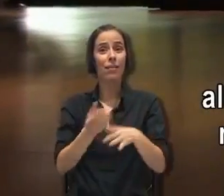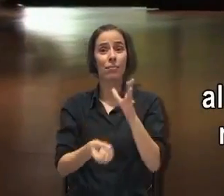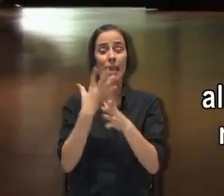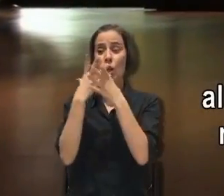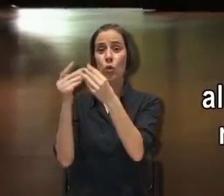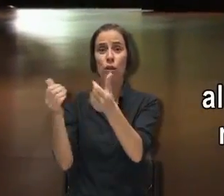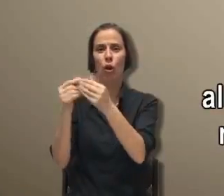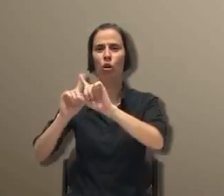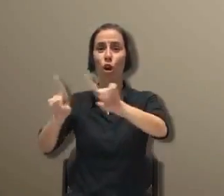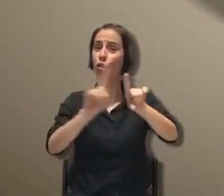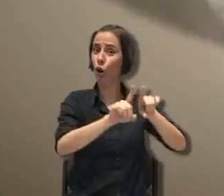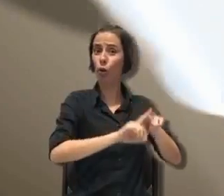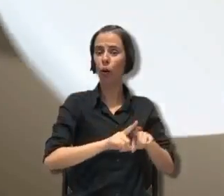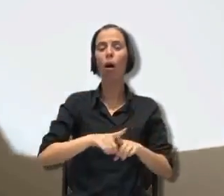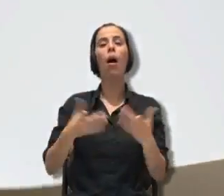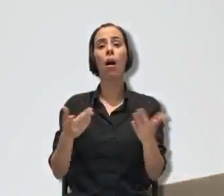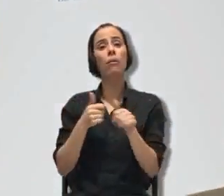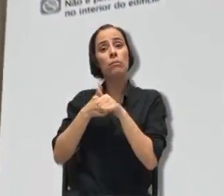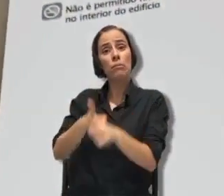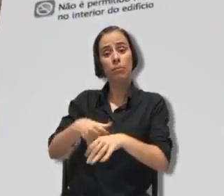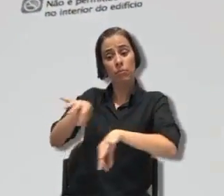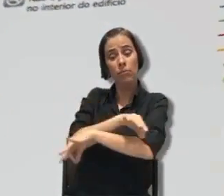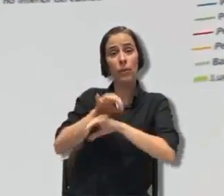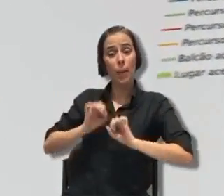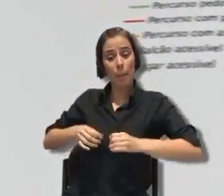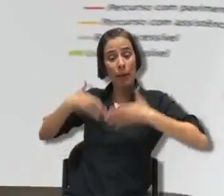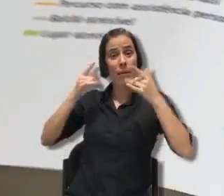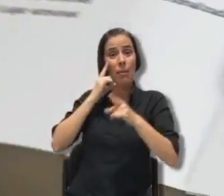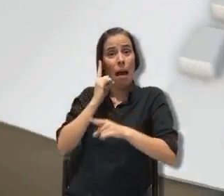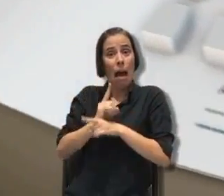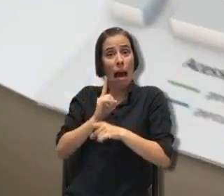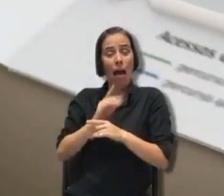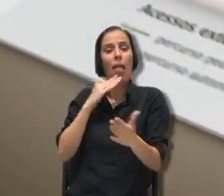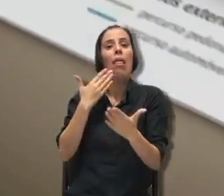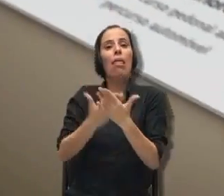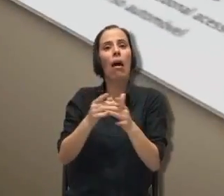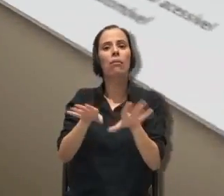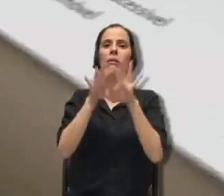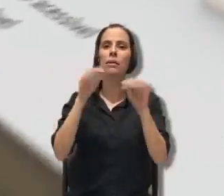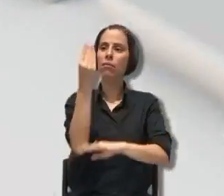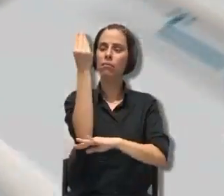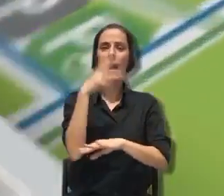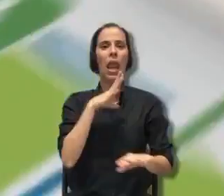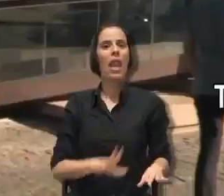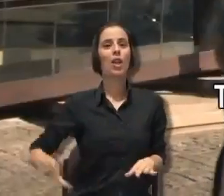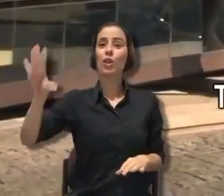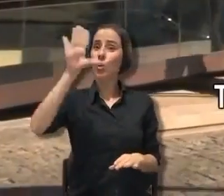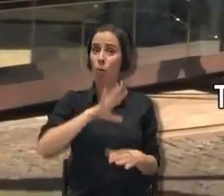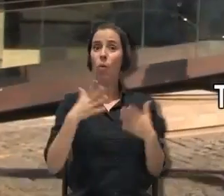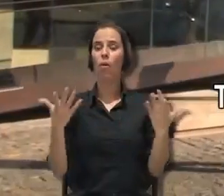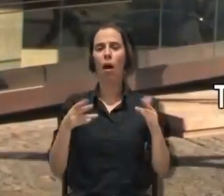soluções multidisciplinares que respeitam o projeto de arquitetura original de sua classificação como monumento nacional.